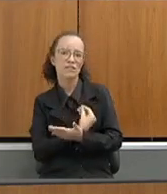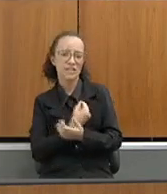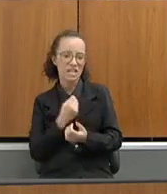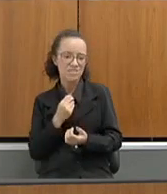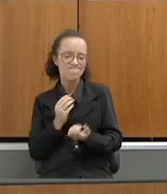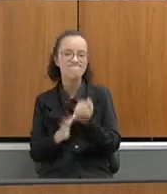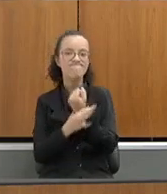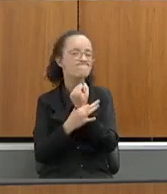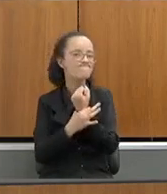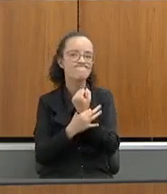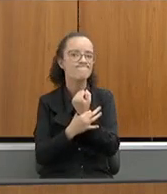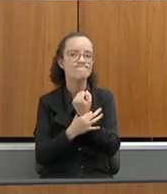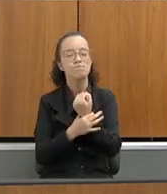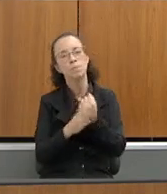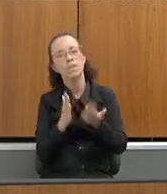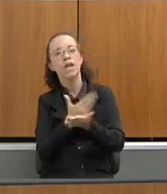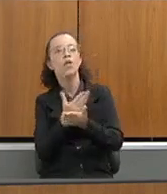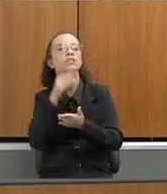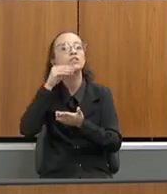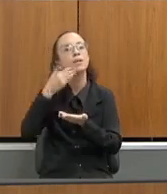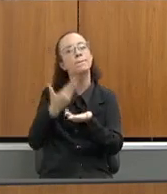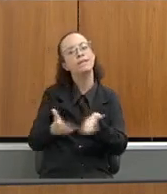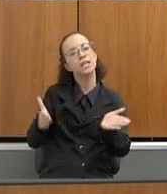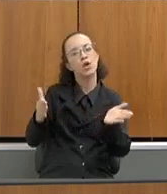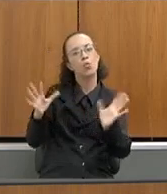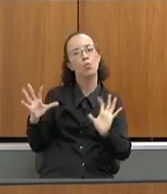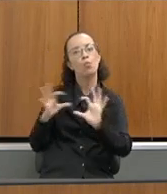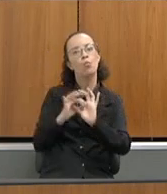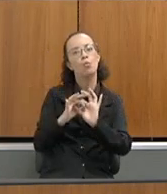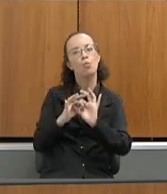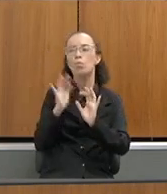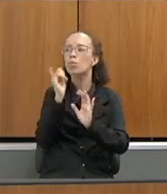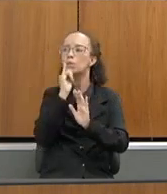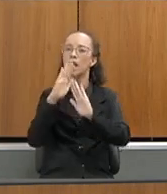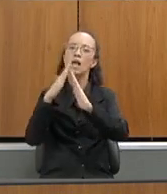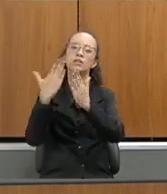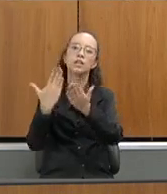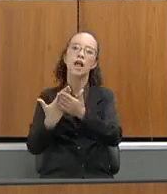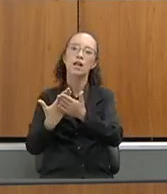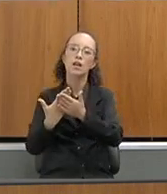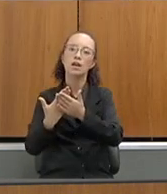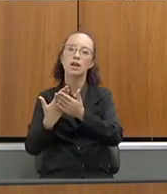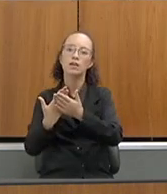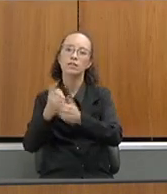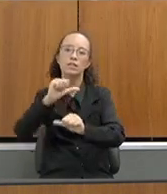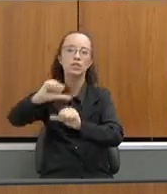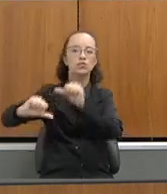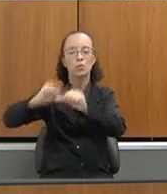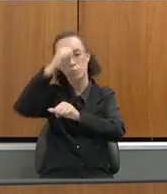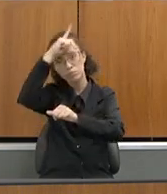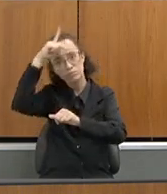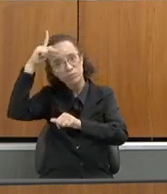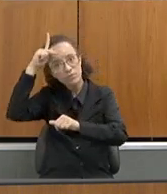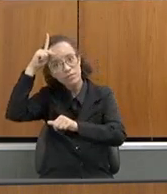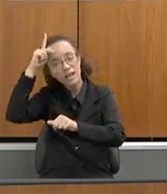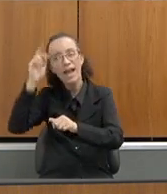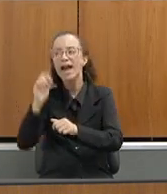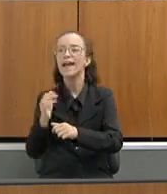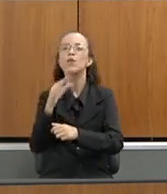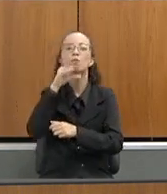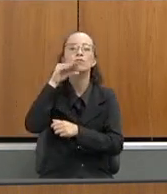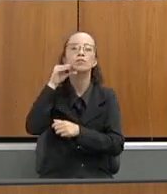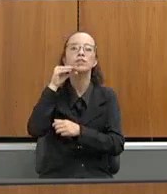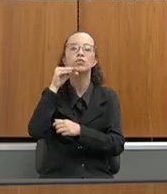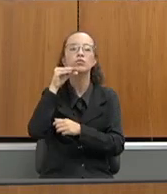então, os servidores que perderam o seu vínculo porque a escola foi municipalizada, ele começa a fazer um processo de ficar pulando de